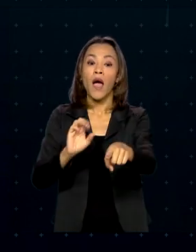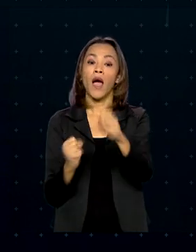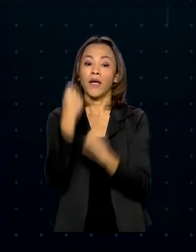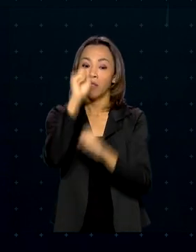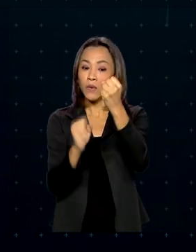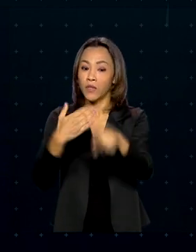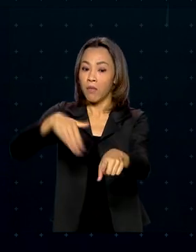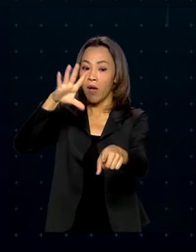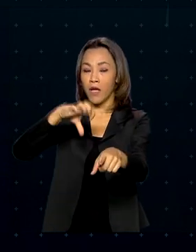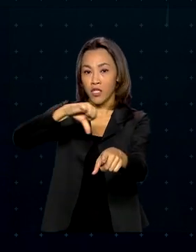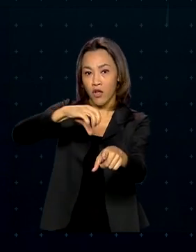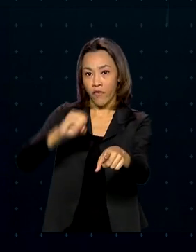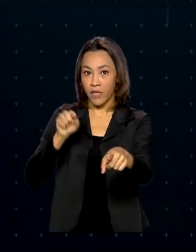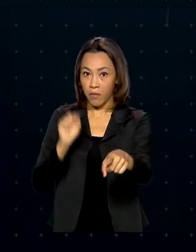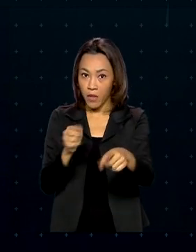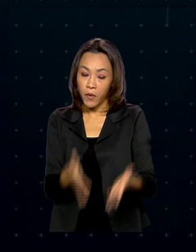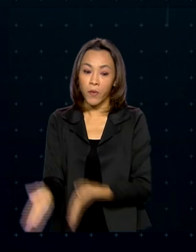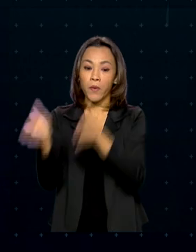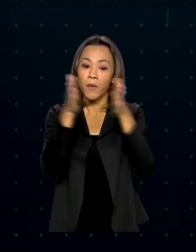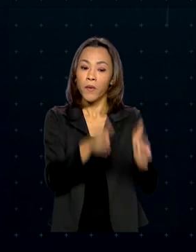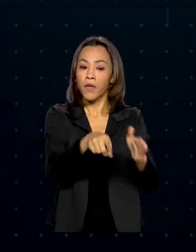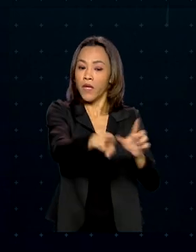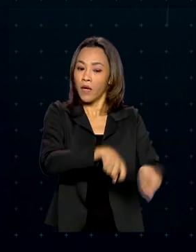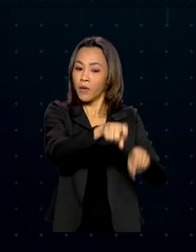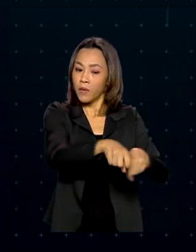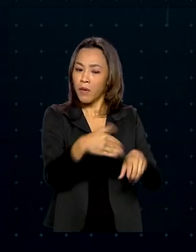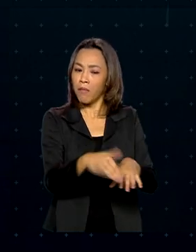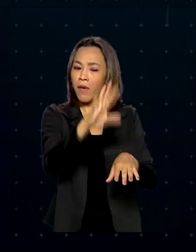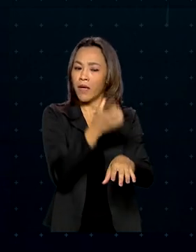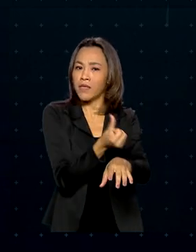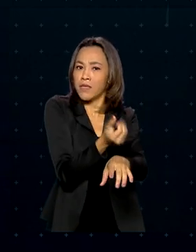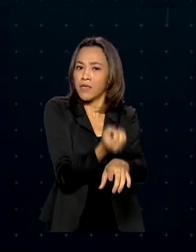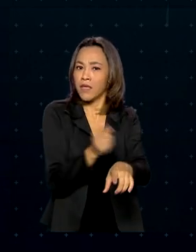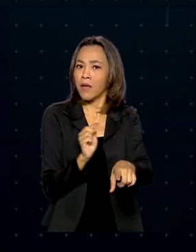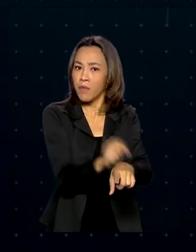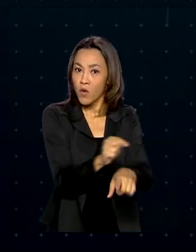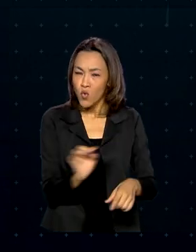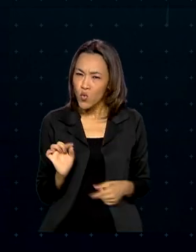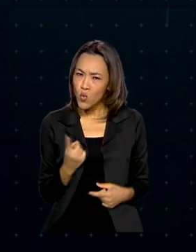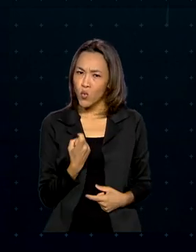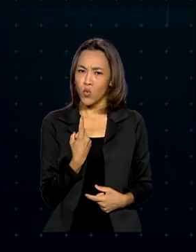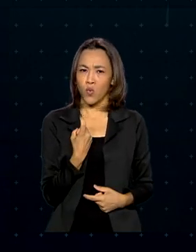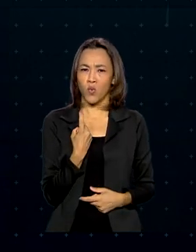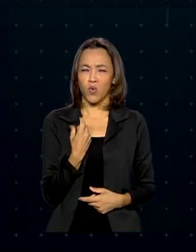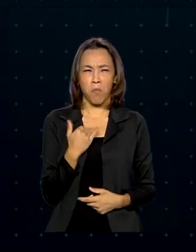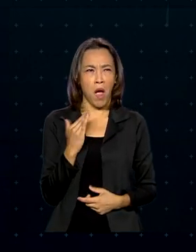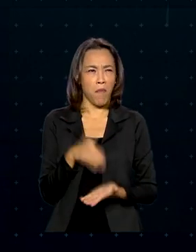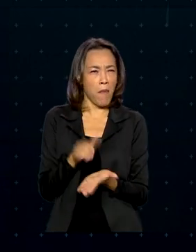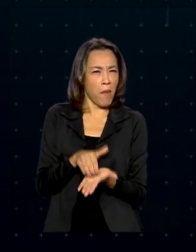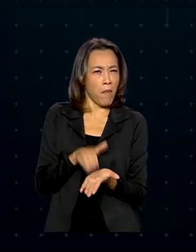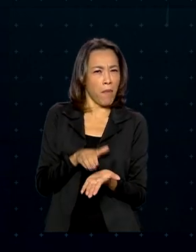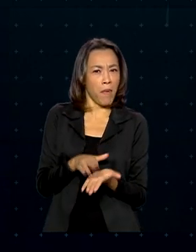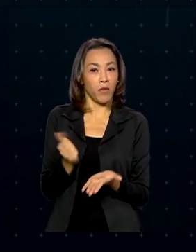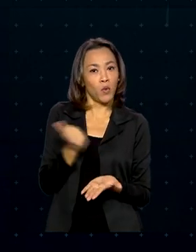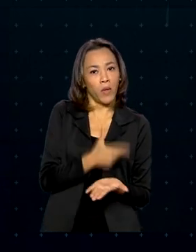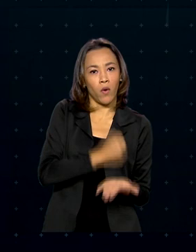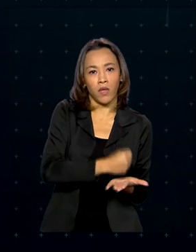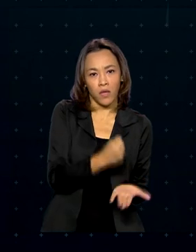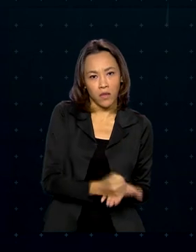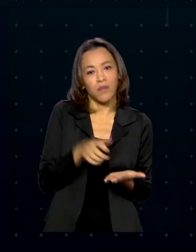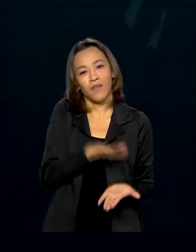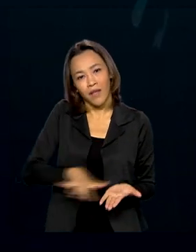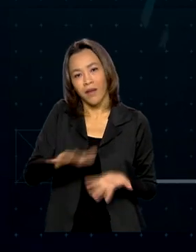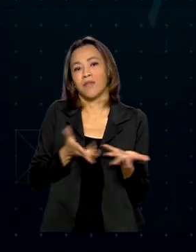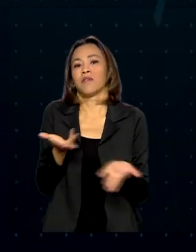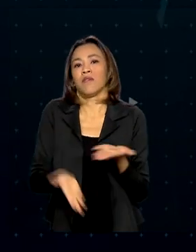mil e a agricultura mais de 60 mil. O único setor que teve mais demissões do que contratações foi o de